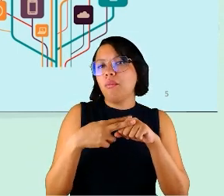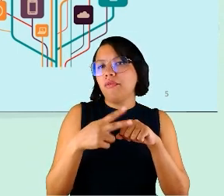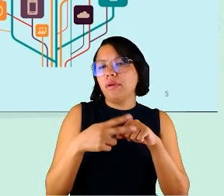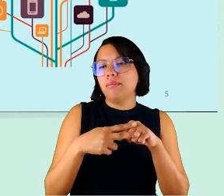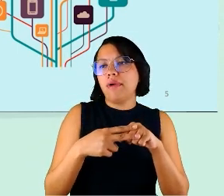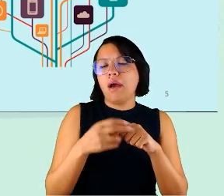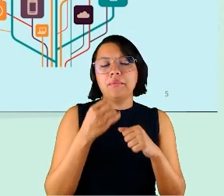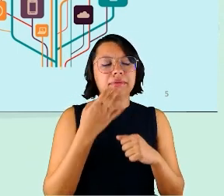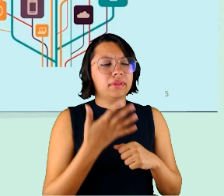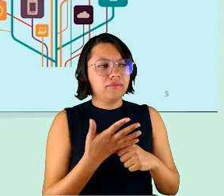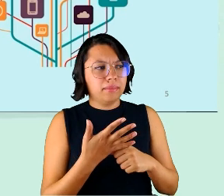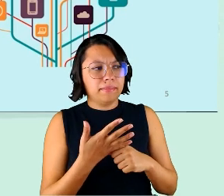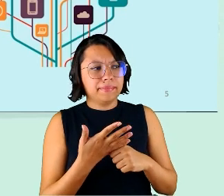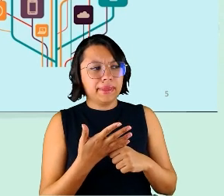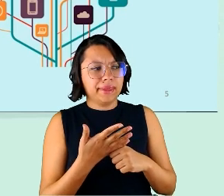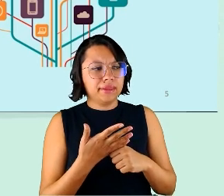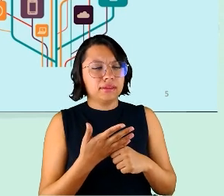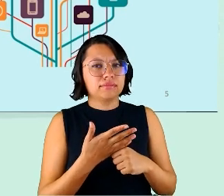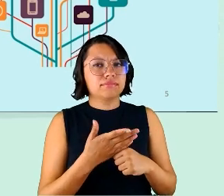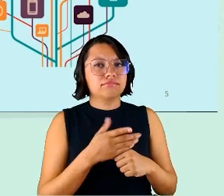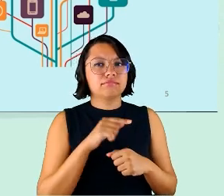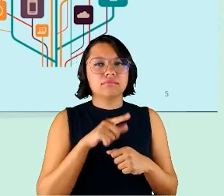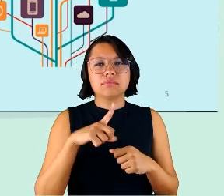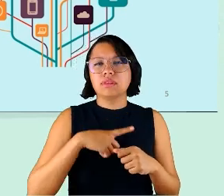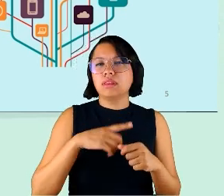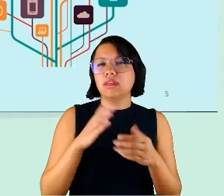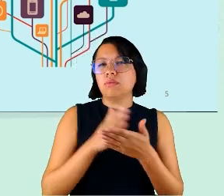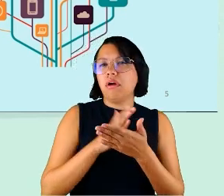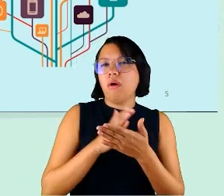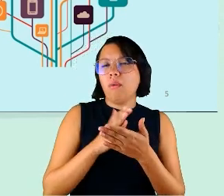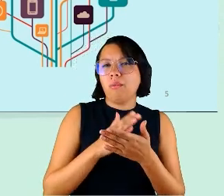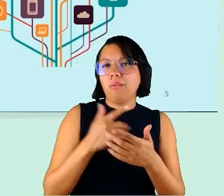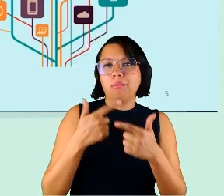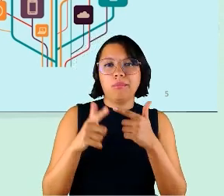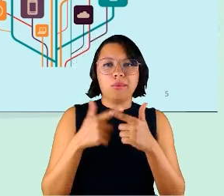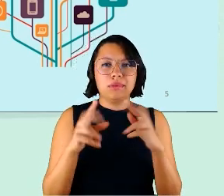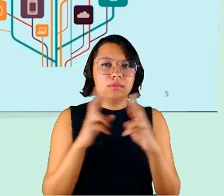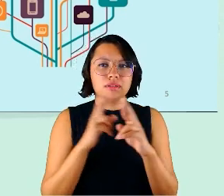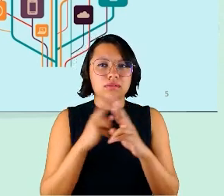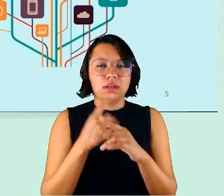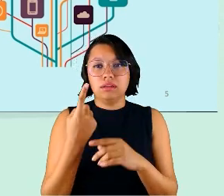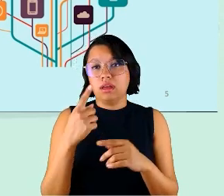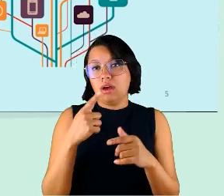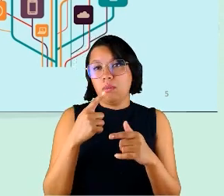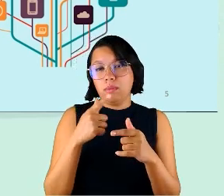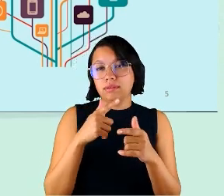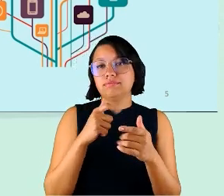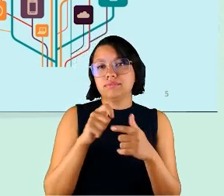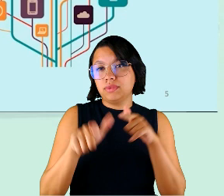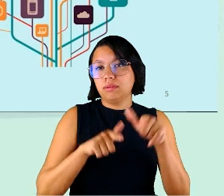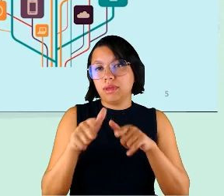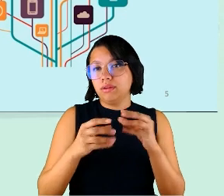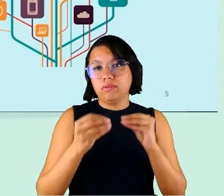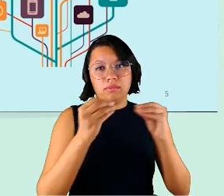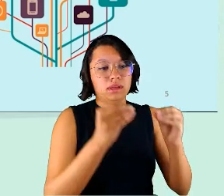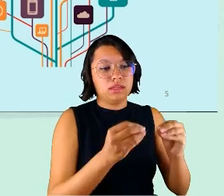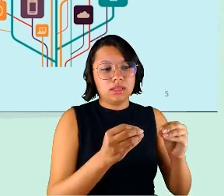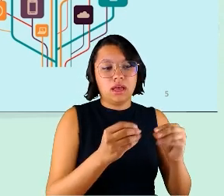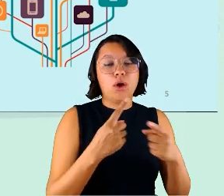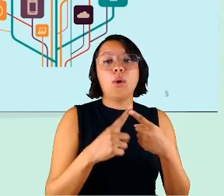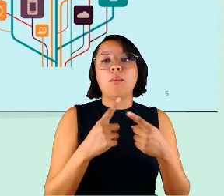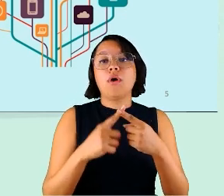bem, se ele tinha, estava tendo alguma objeção a respeito de uma tarefa que foi passada, porque a